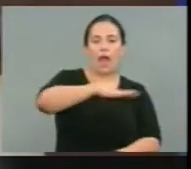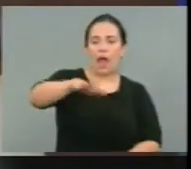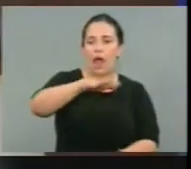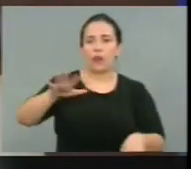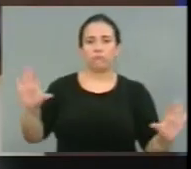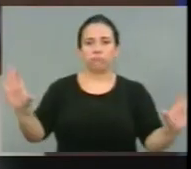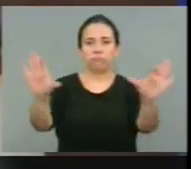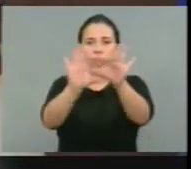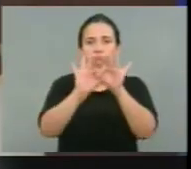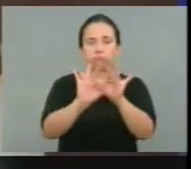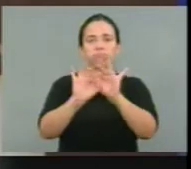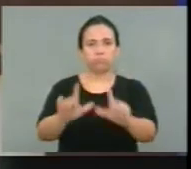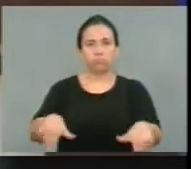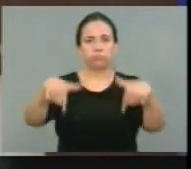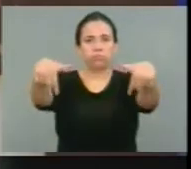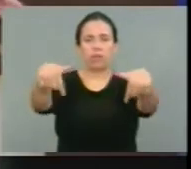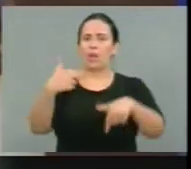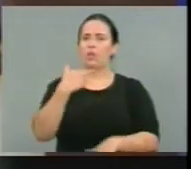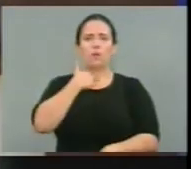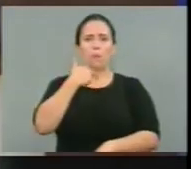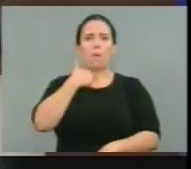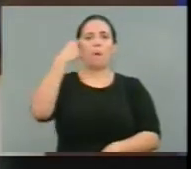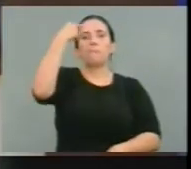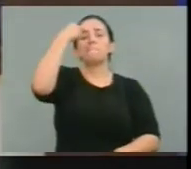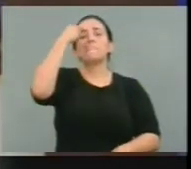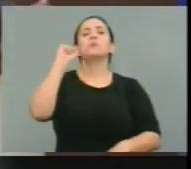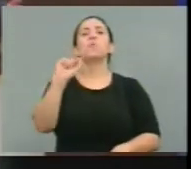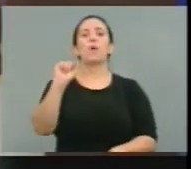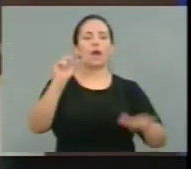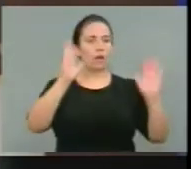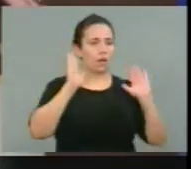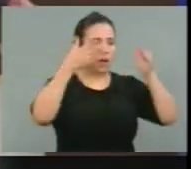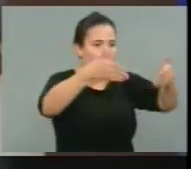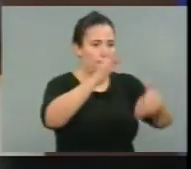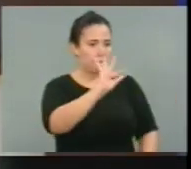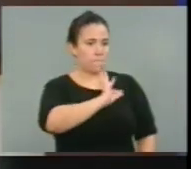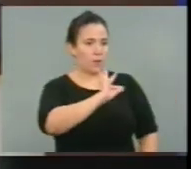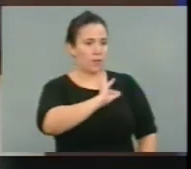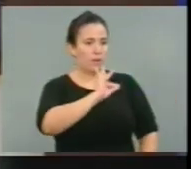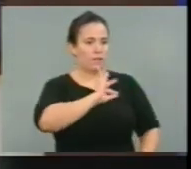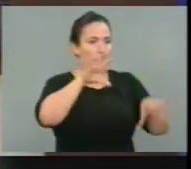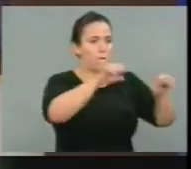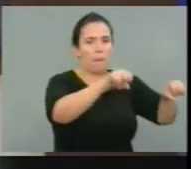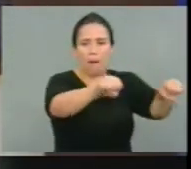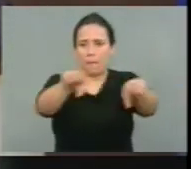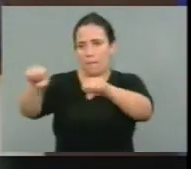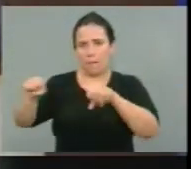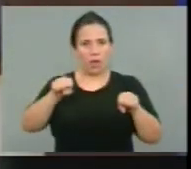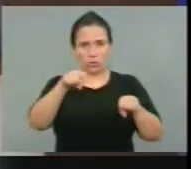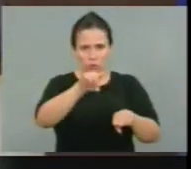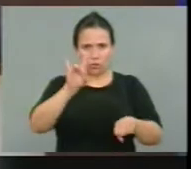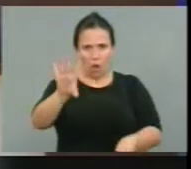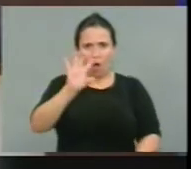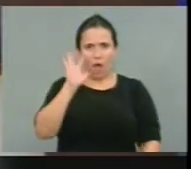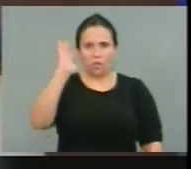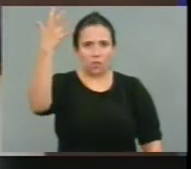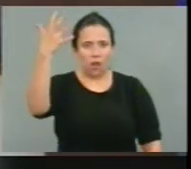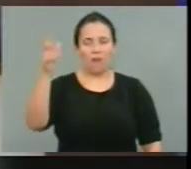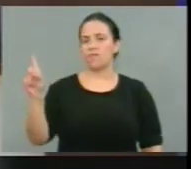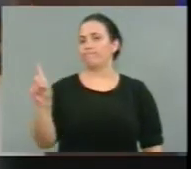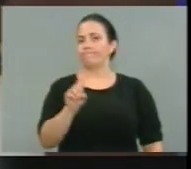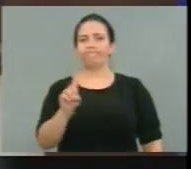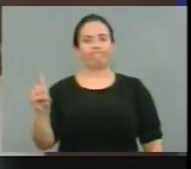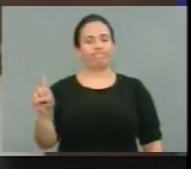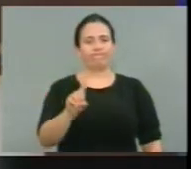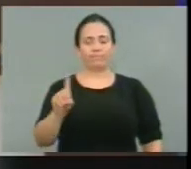se pode achar que simplesmente o aparato de segurança pública, civil ou militar, vai dar conta desse desafio.